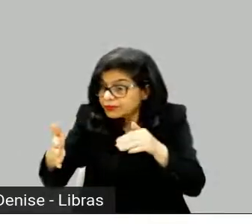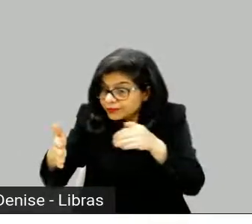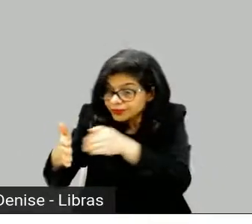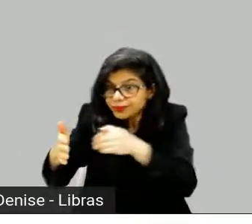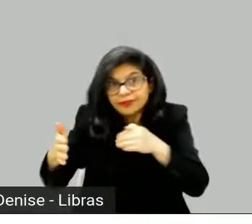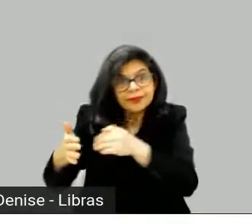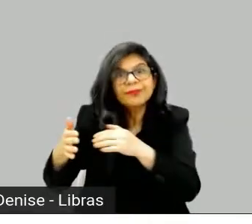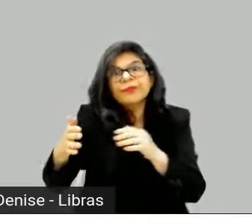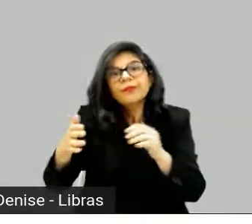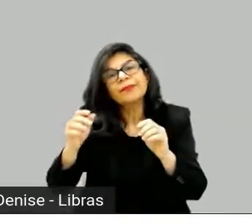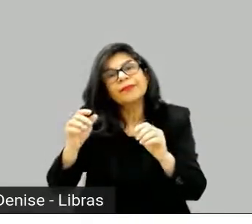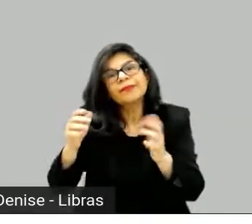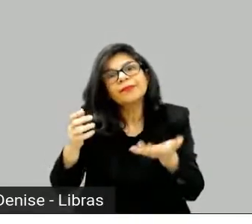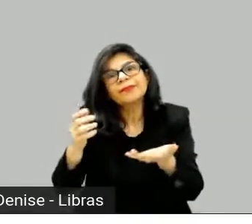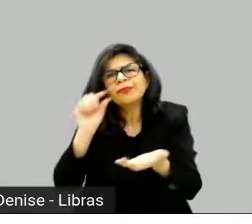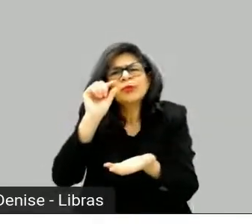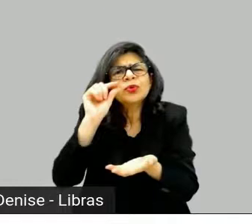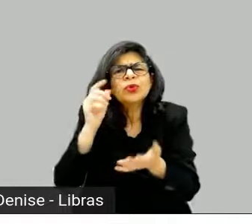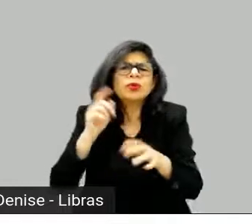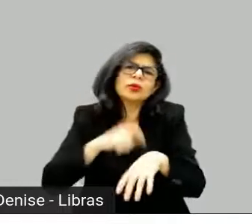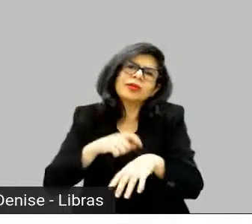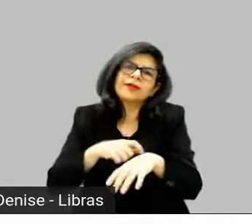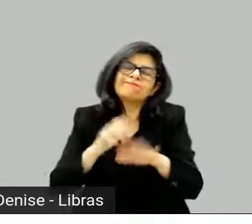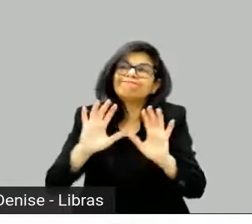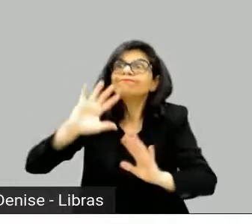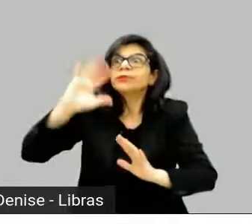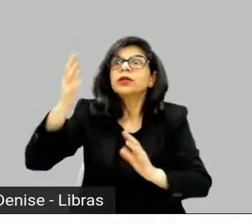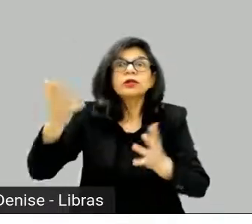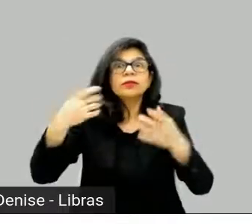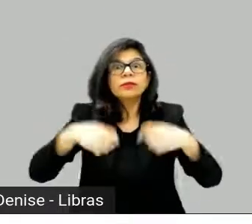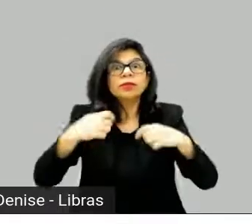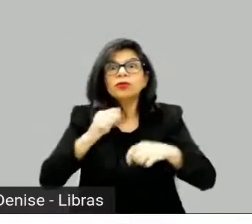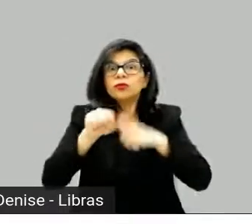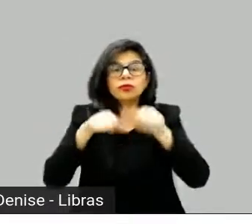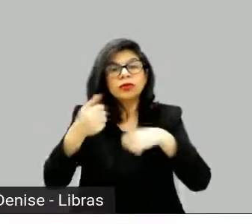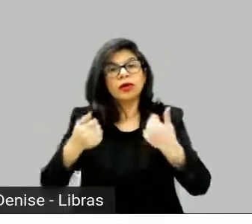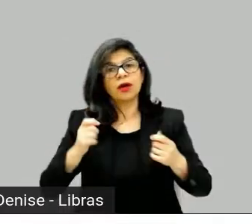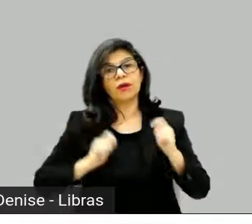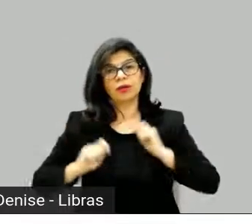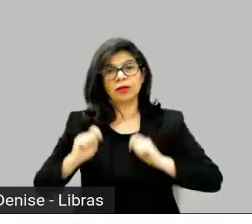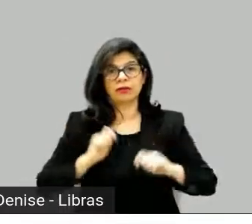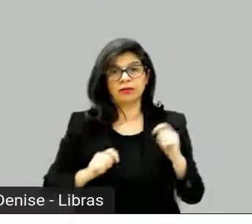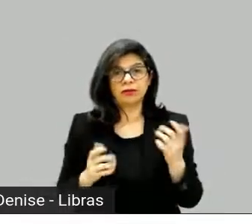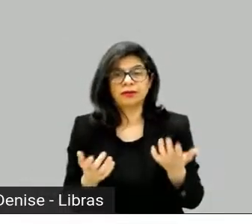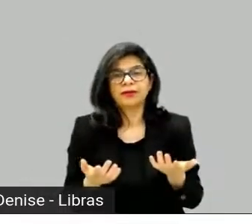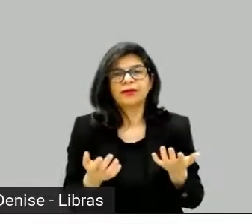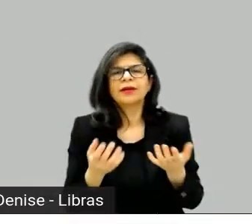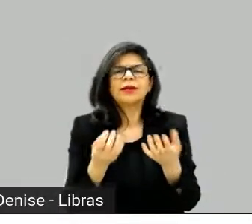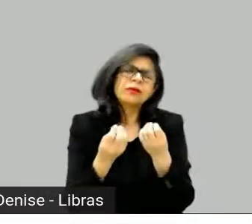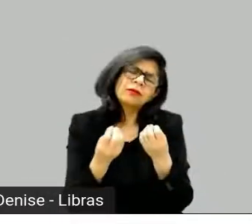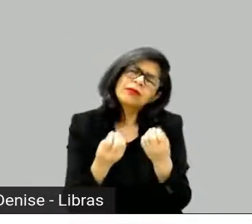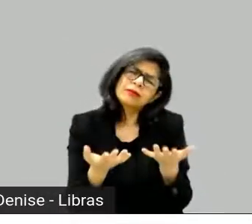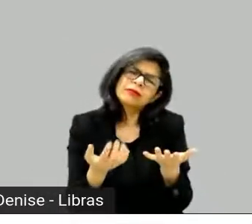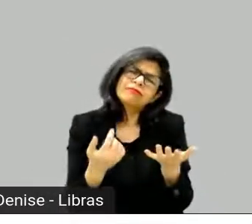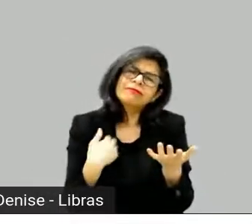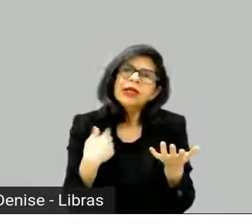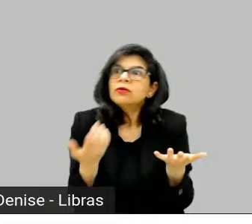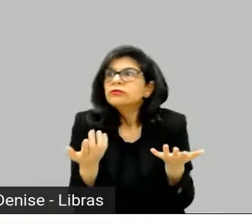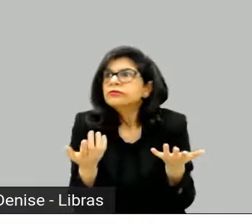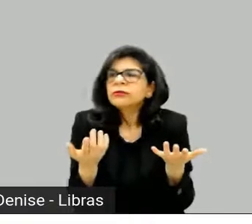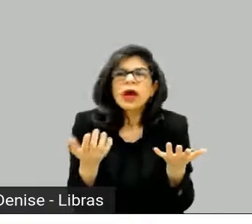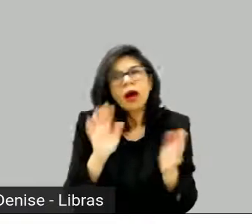fico contrariado com essas coisas. Eu só encaro, assim, minha profissão não é ter ideias, eu vou ter outra.